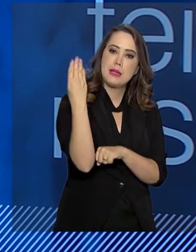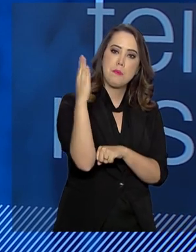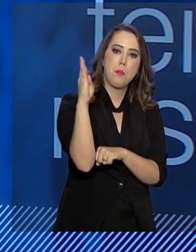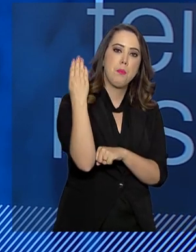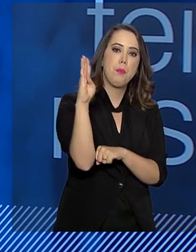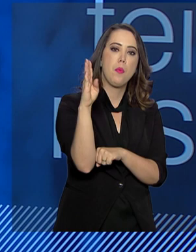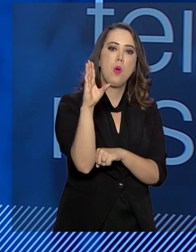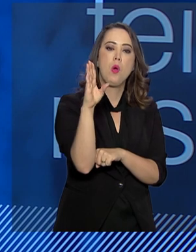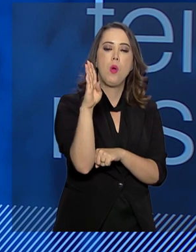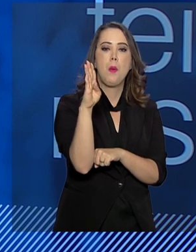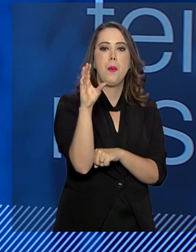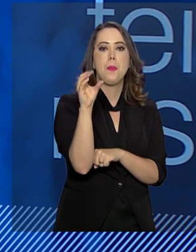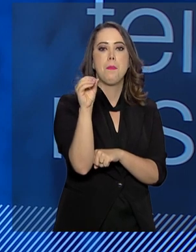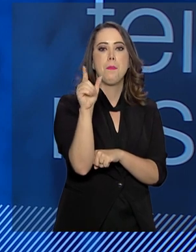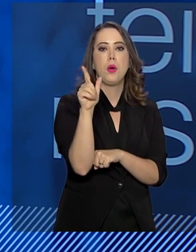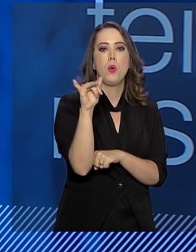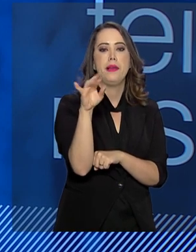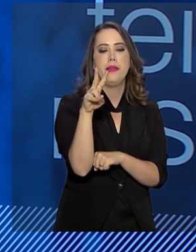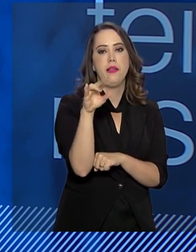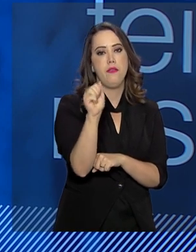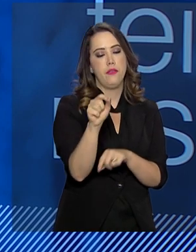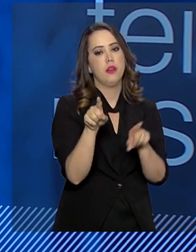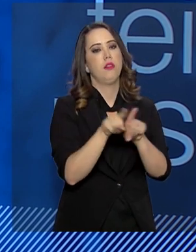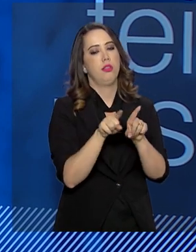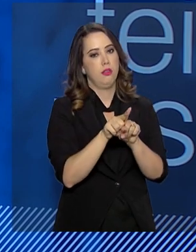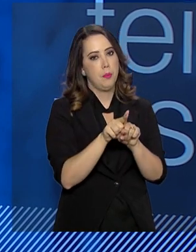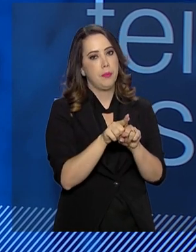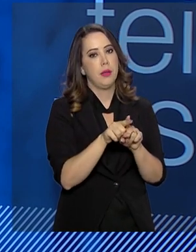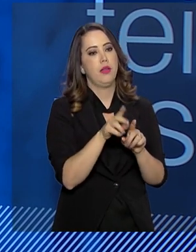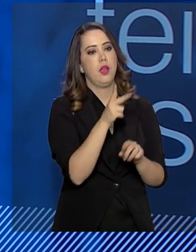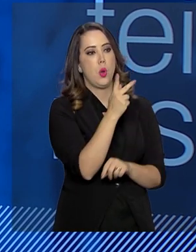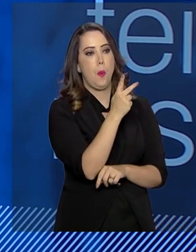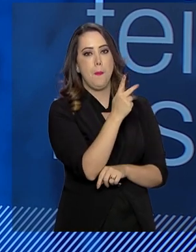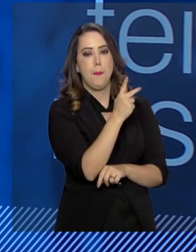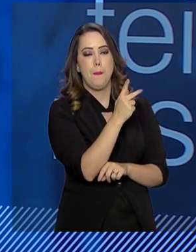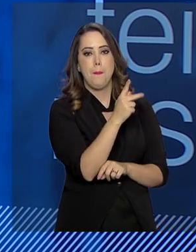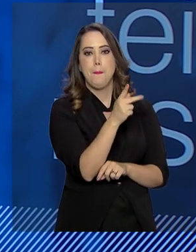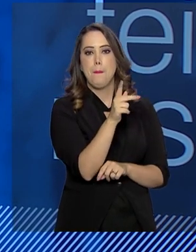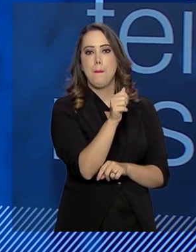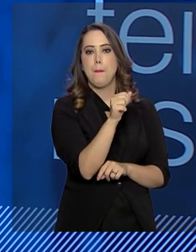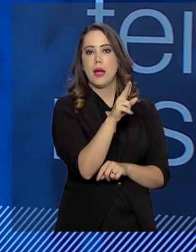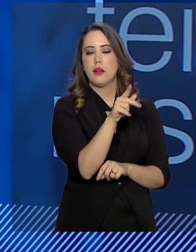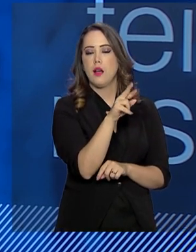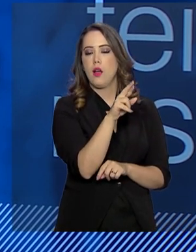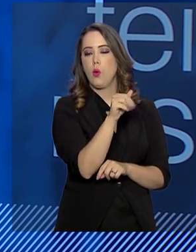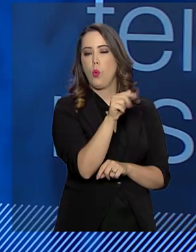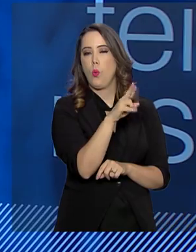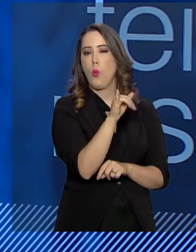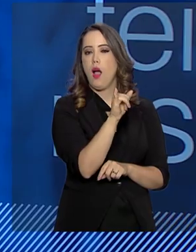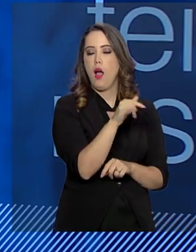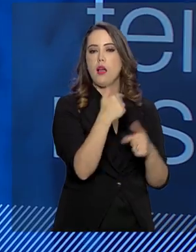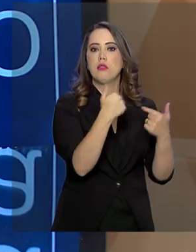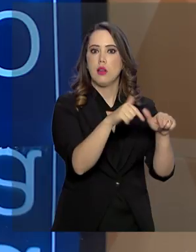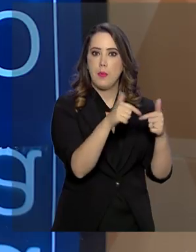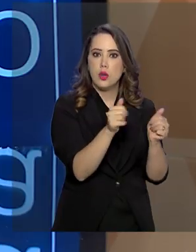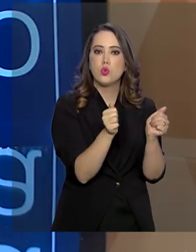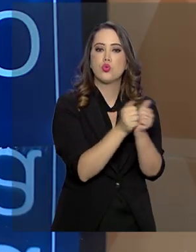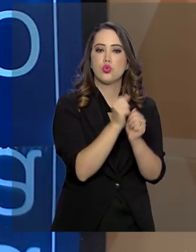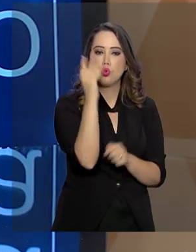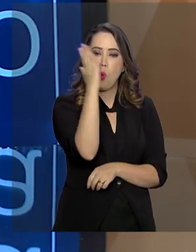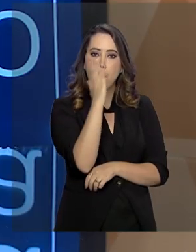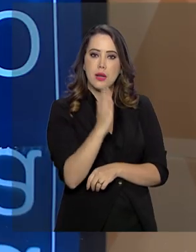operações de erradicação dentro do Paraguai, com a ajuda da própria Polícia Federal Brasileira, que opera lá dentro, com